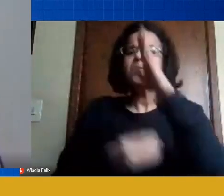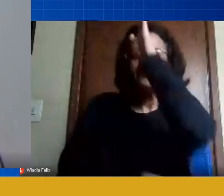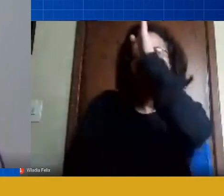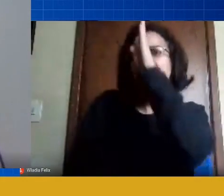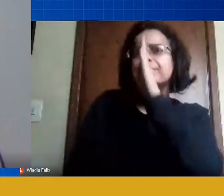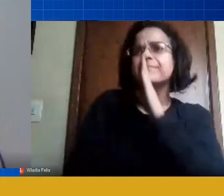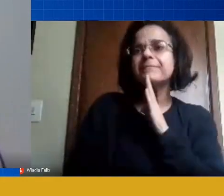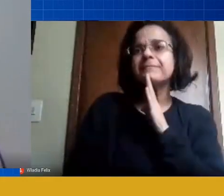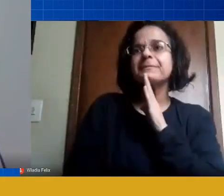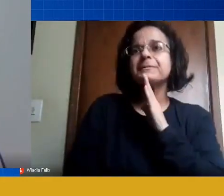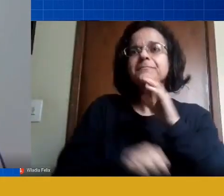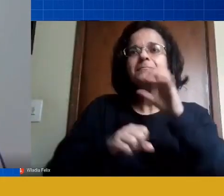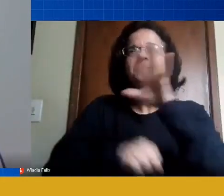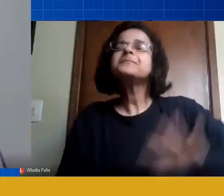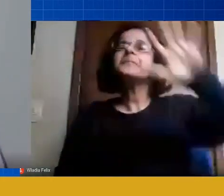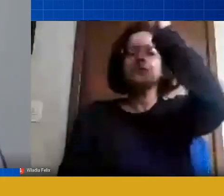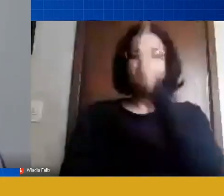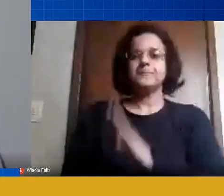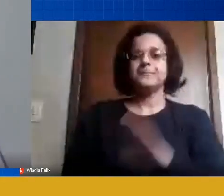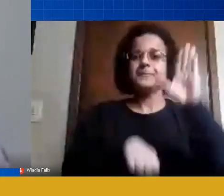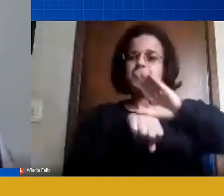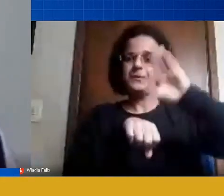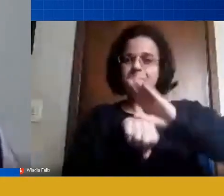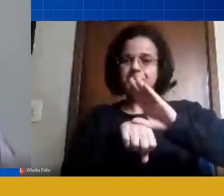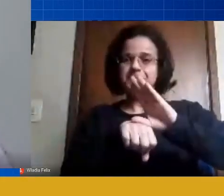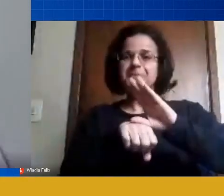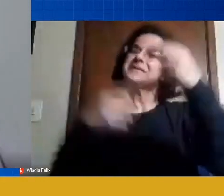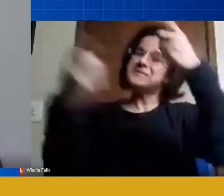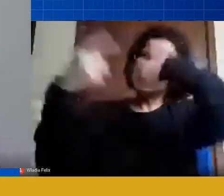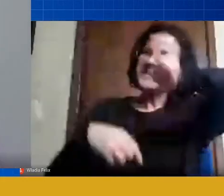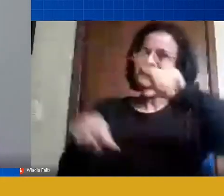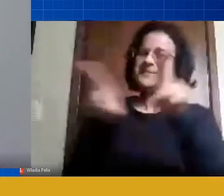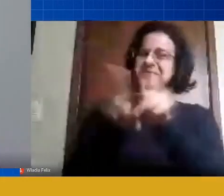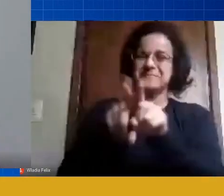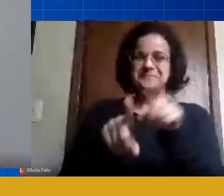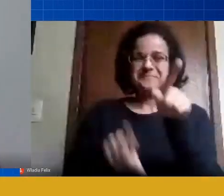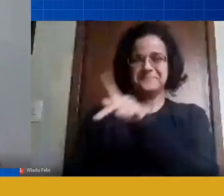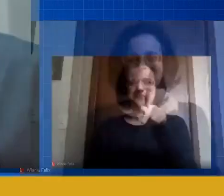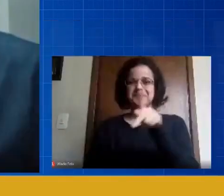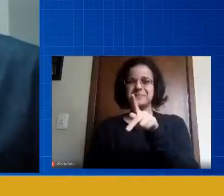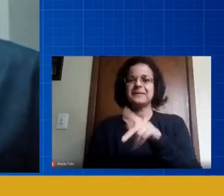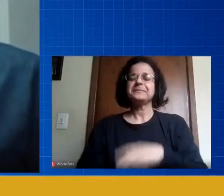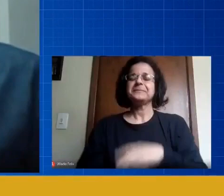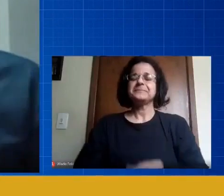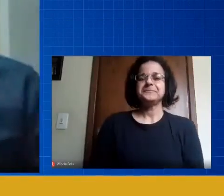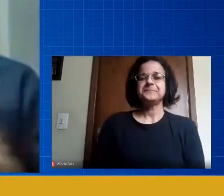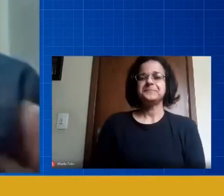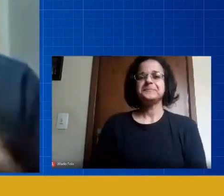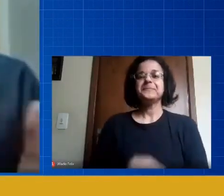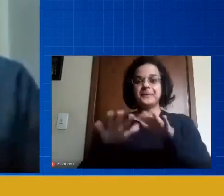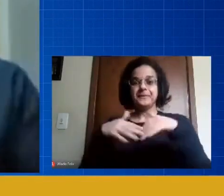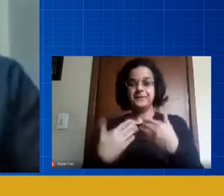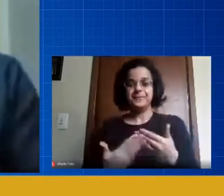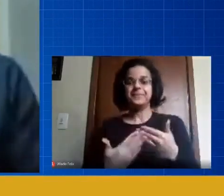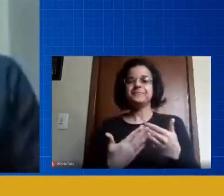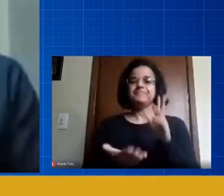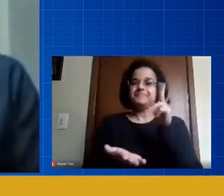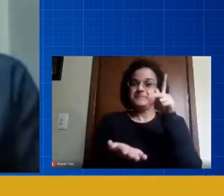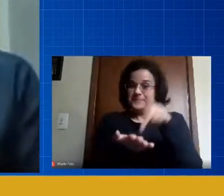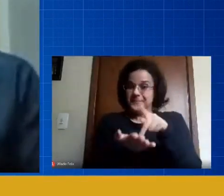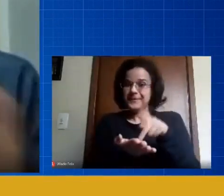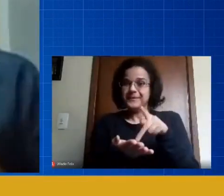todo o Brasil esses cursos online. E para nós também, né, professor? É, na verdade, vocês